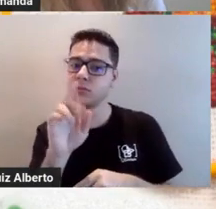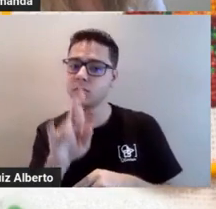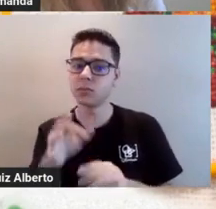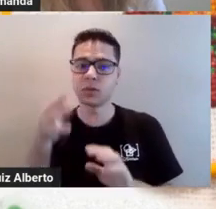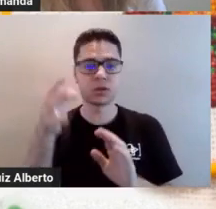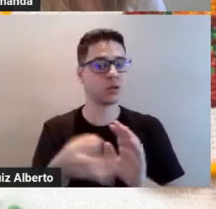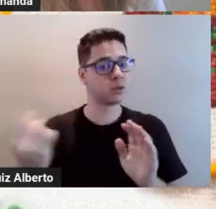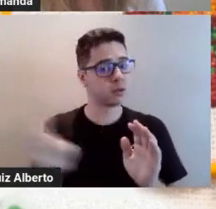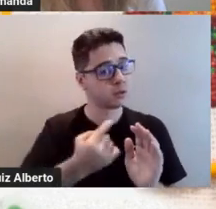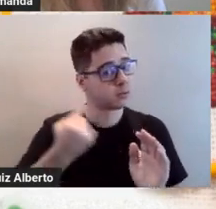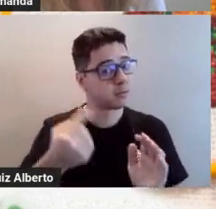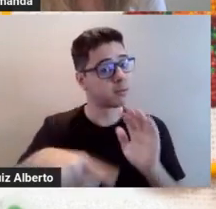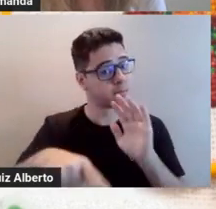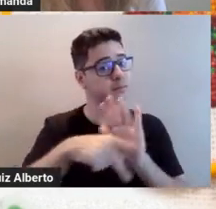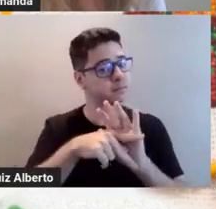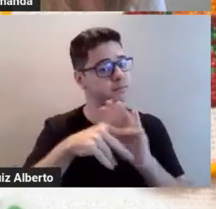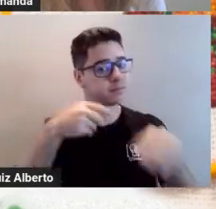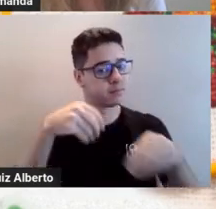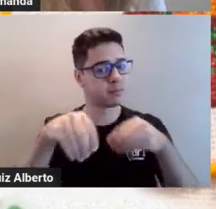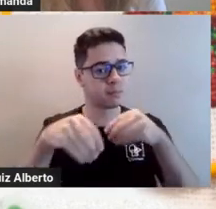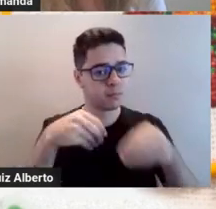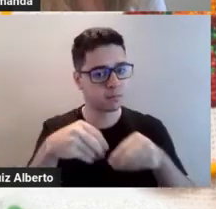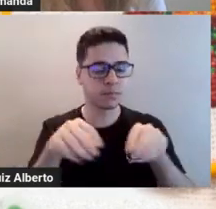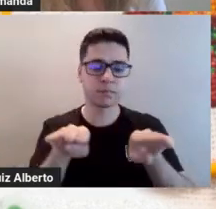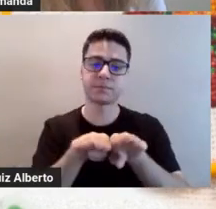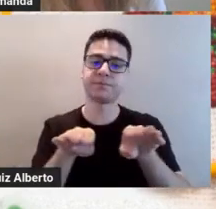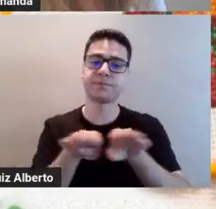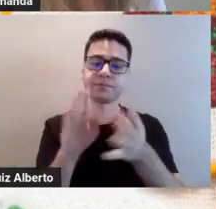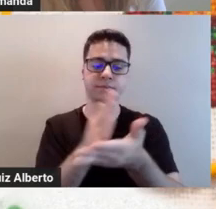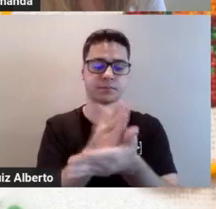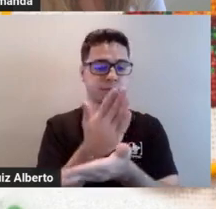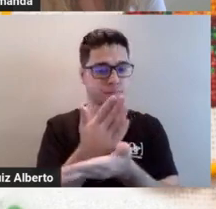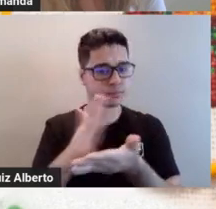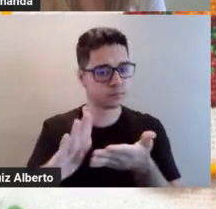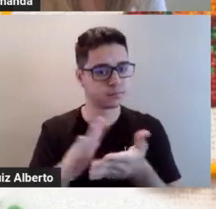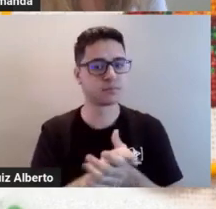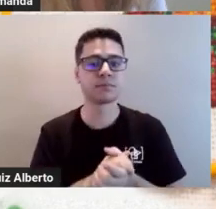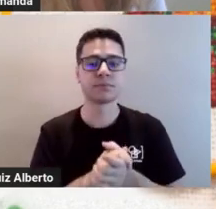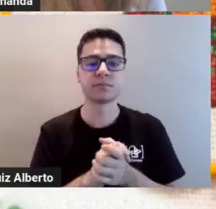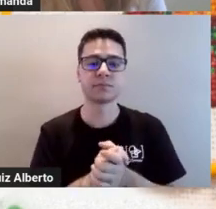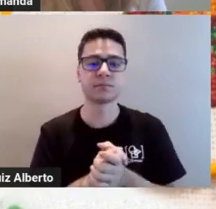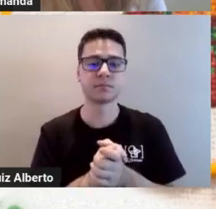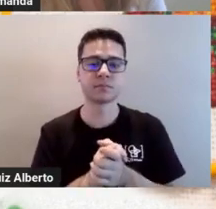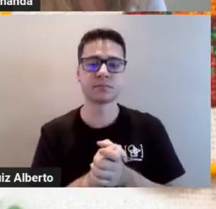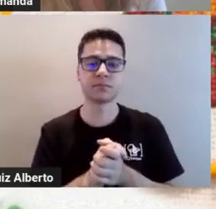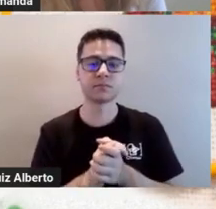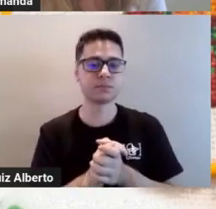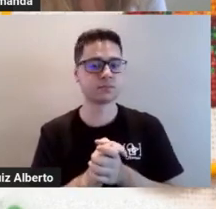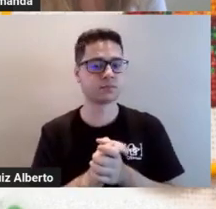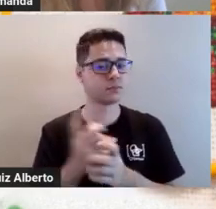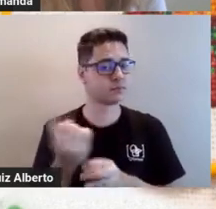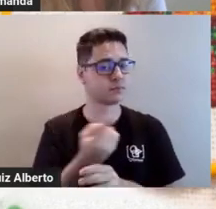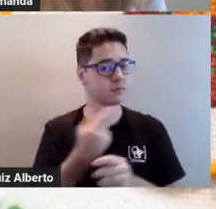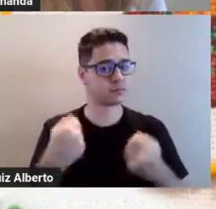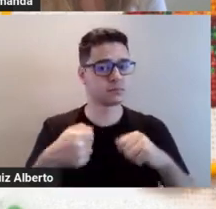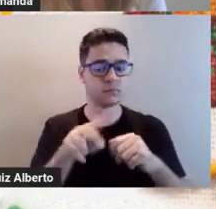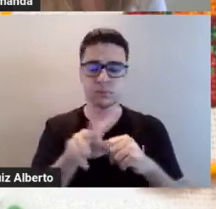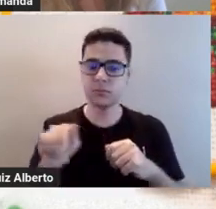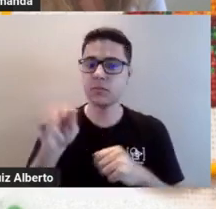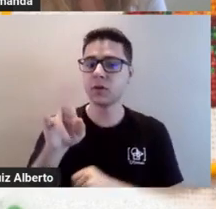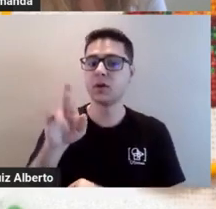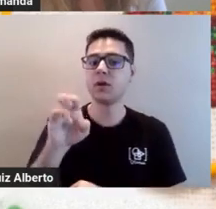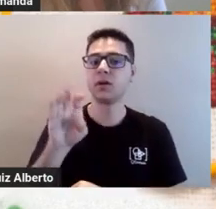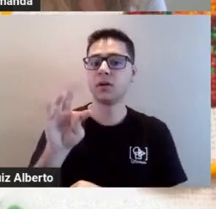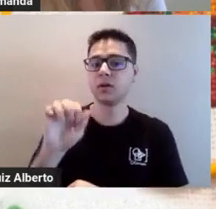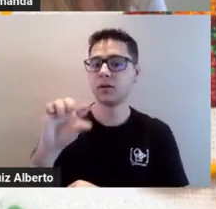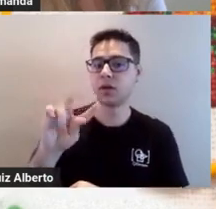nós. Ele de plástico. Também separa em duas peças. A gente vai precisar de um retalho de tecido que